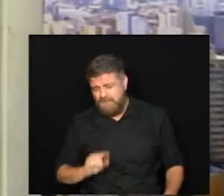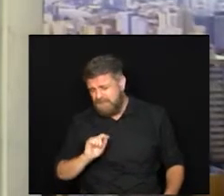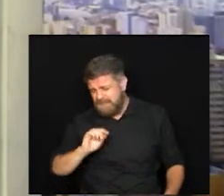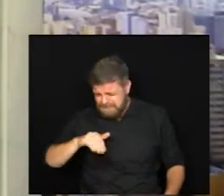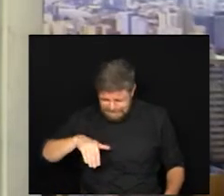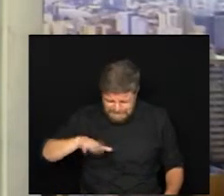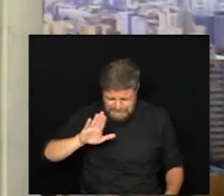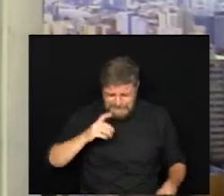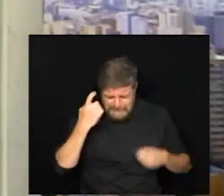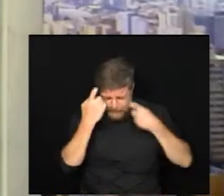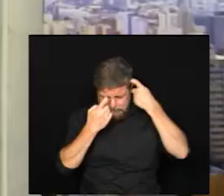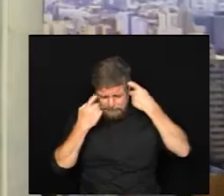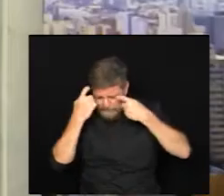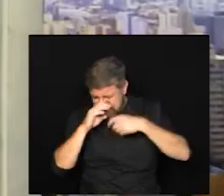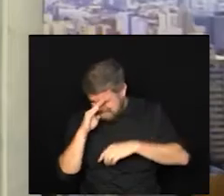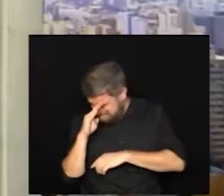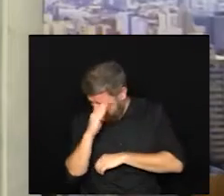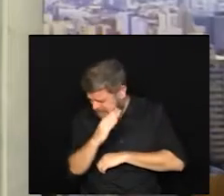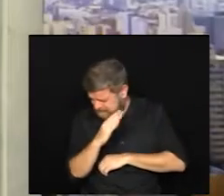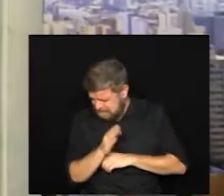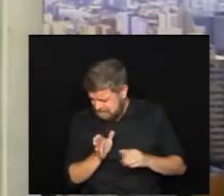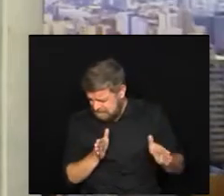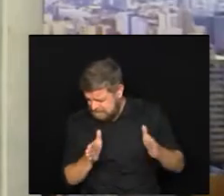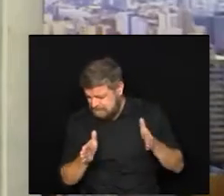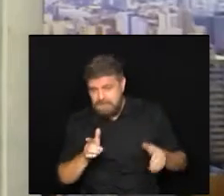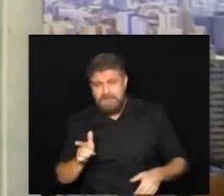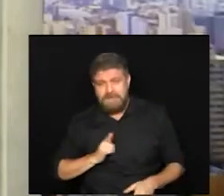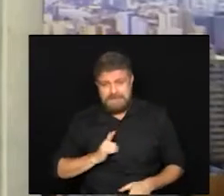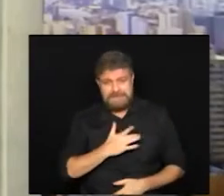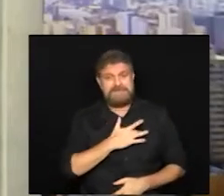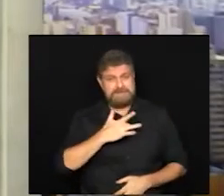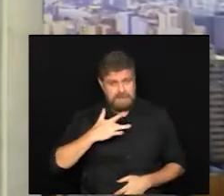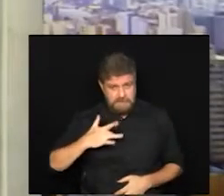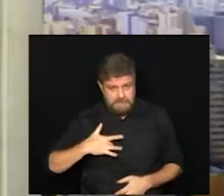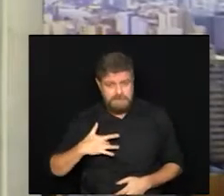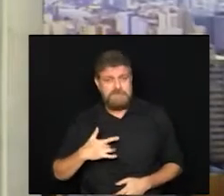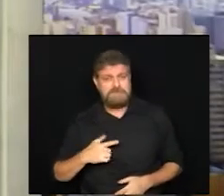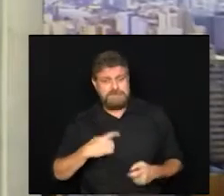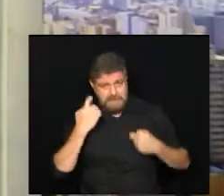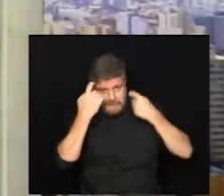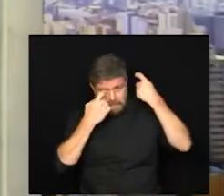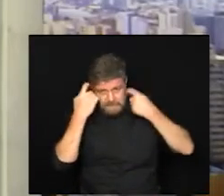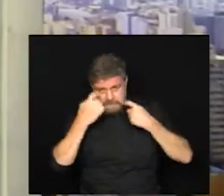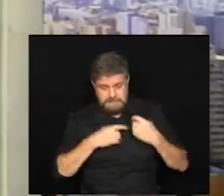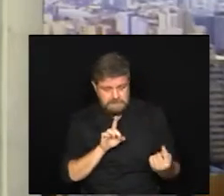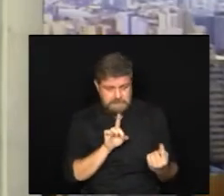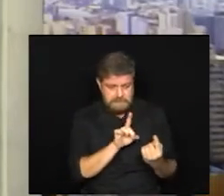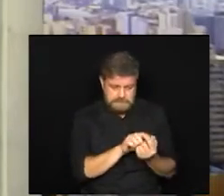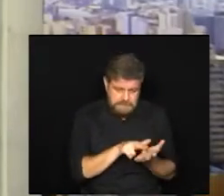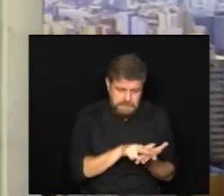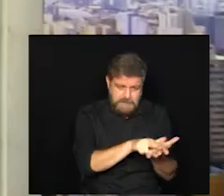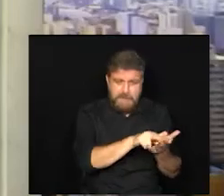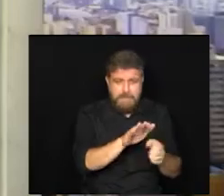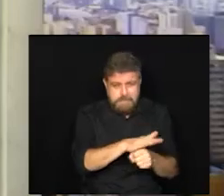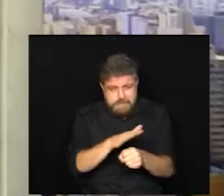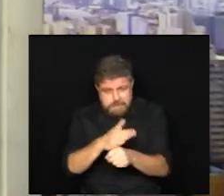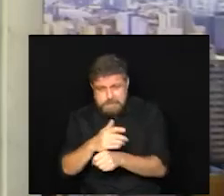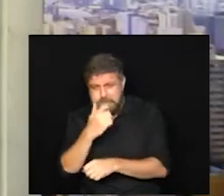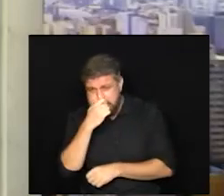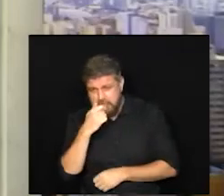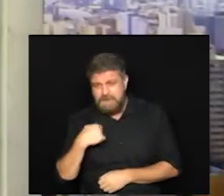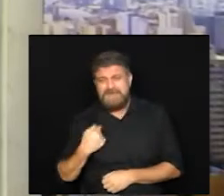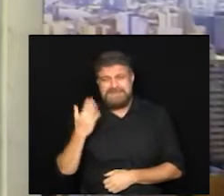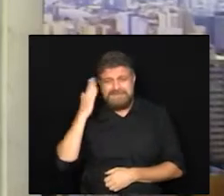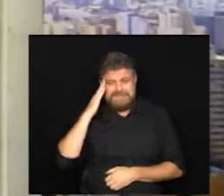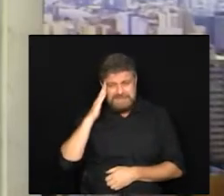preocupa nesse momento depois das questões da saúde a preocupação com o atendimento daqueles que se